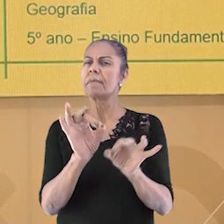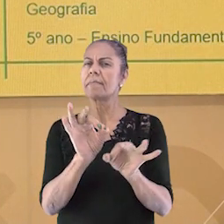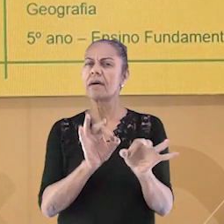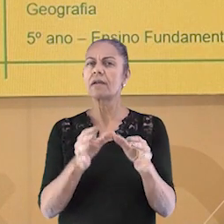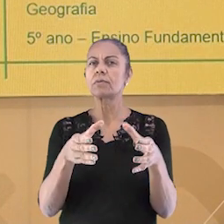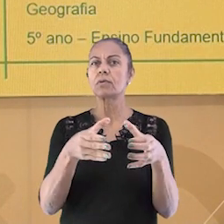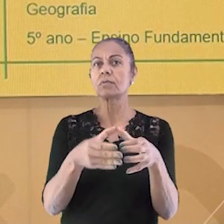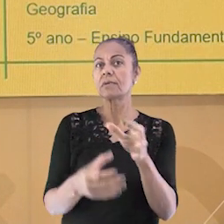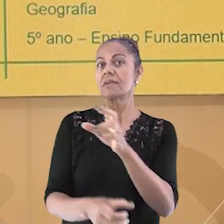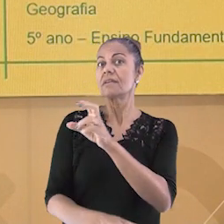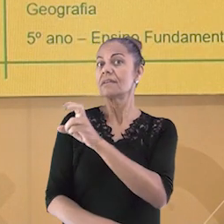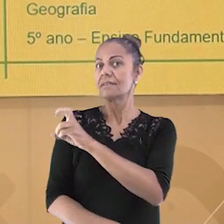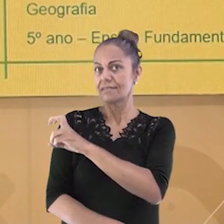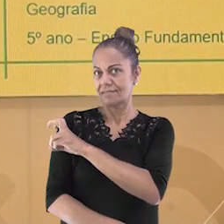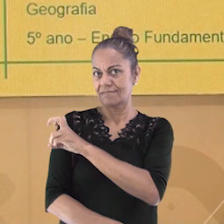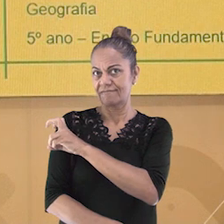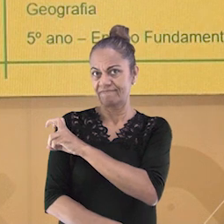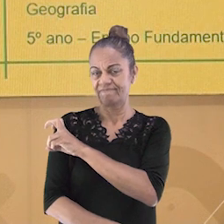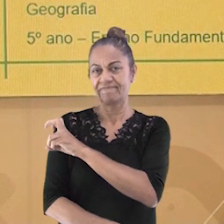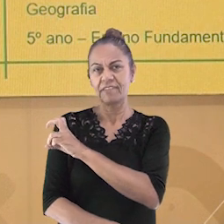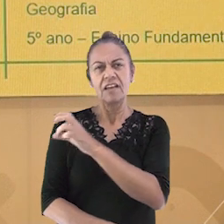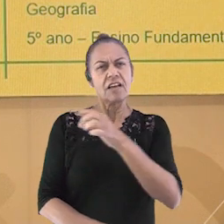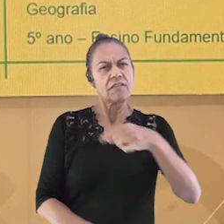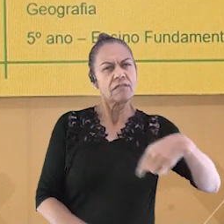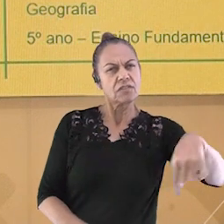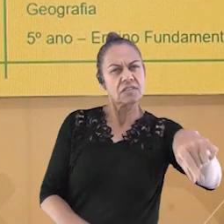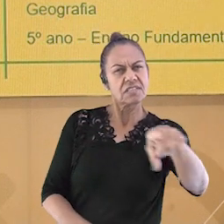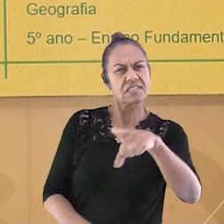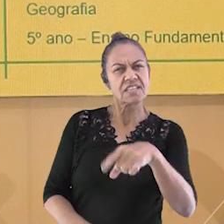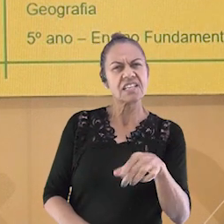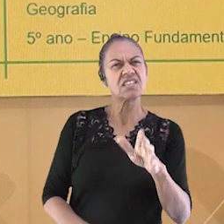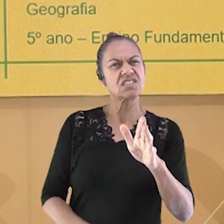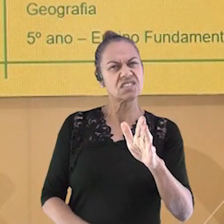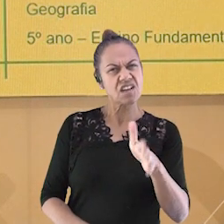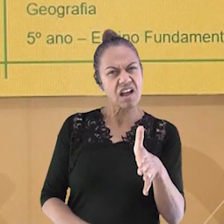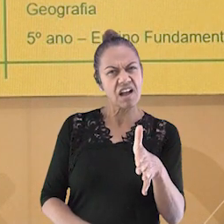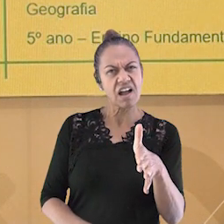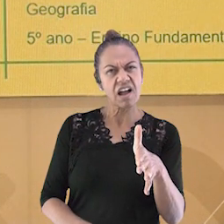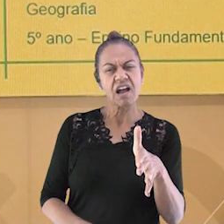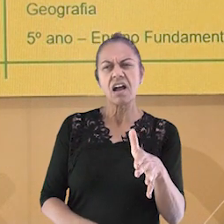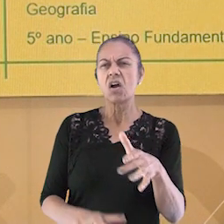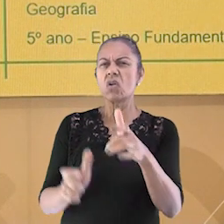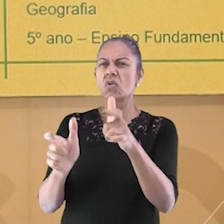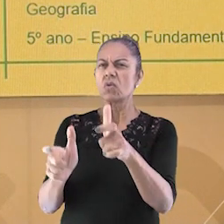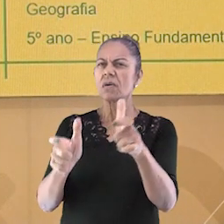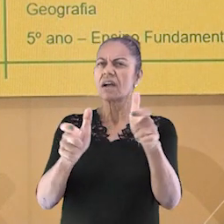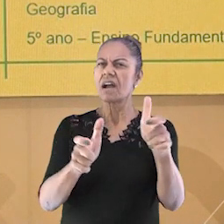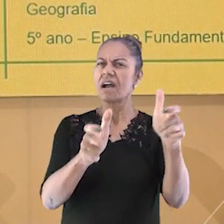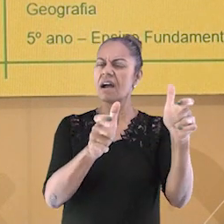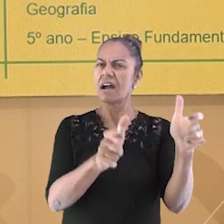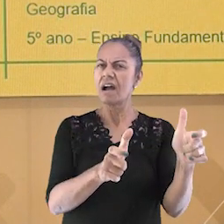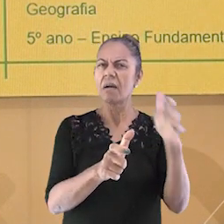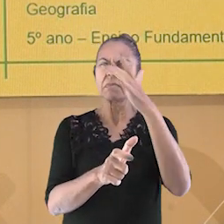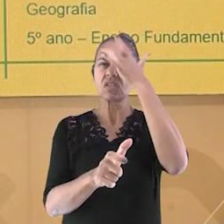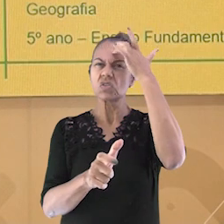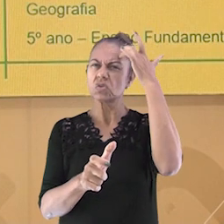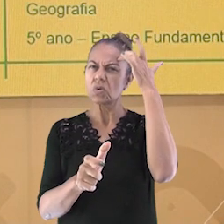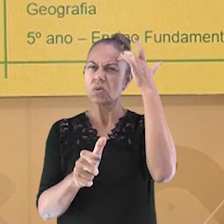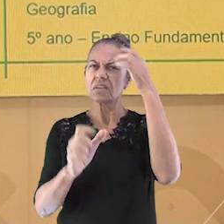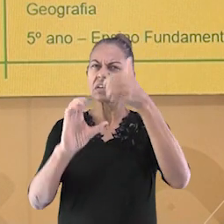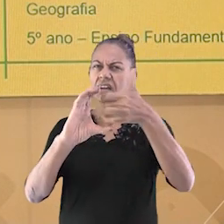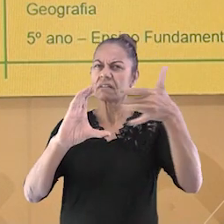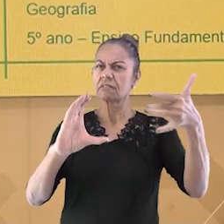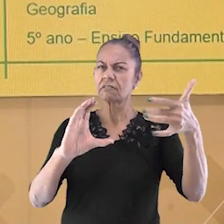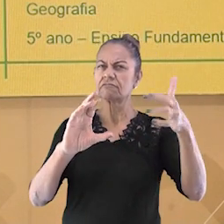anos iniciais do ensino fundamental. Vocês já observaram que as pessoas moram em lugares com características diferentes das cidades?